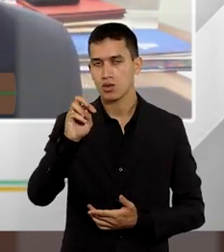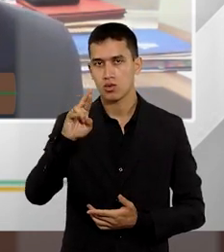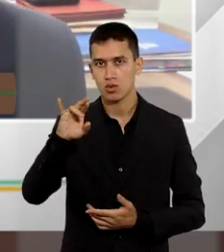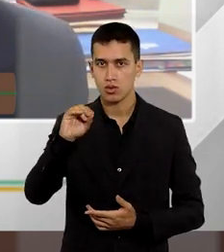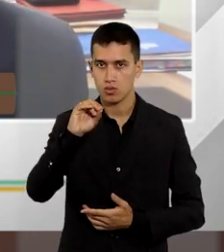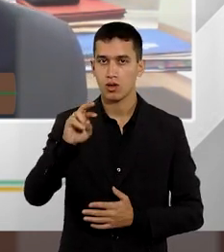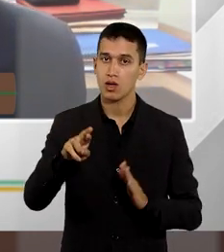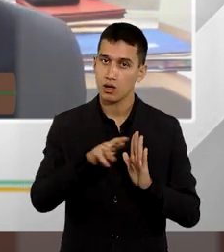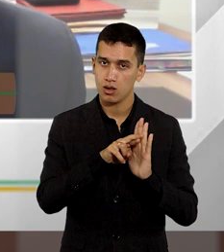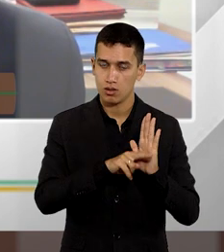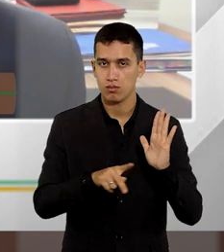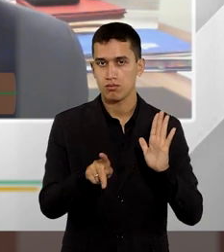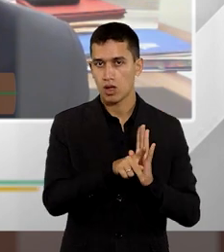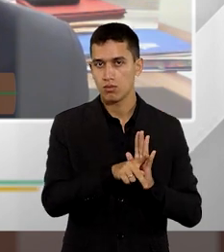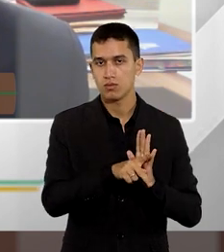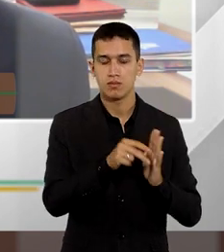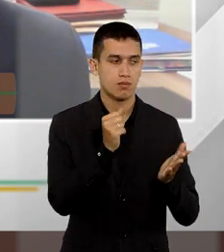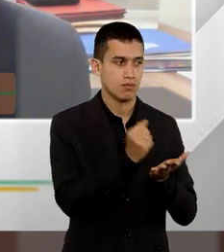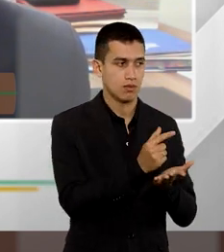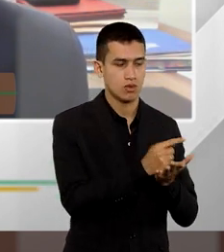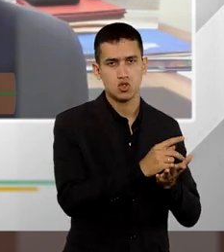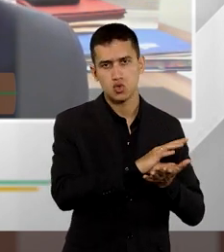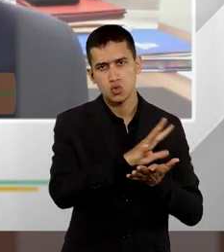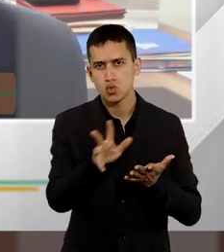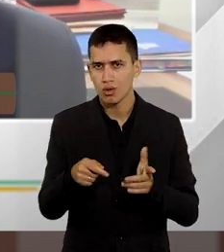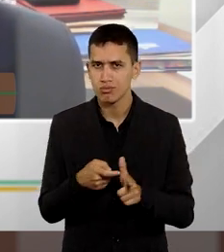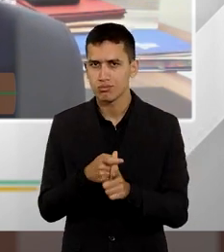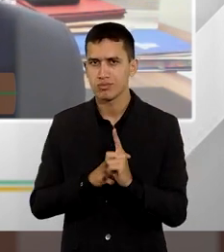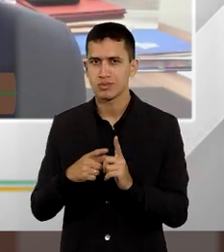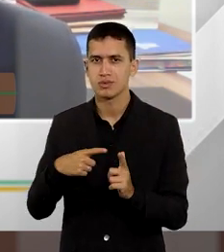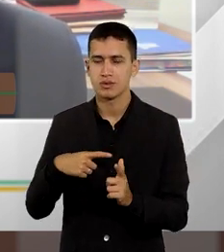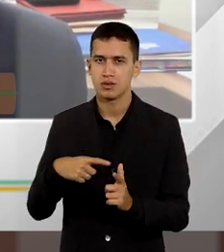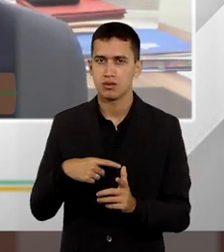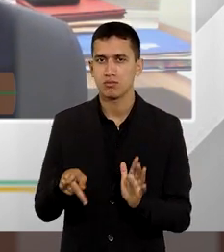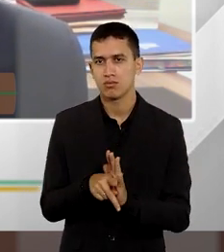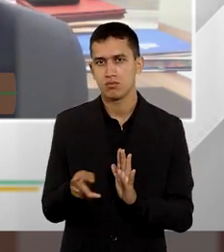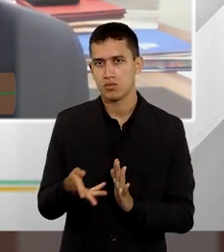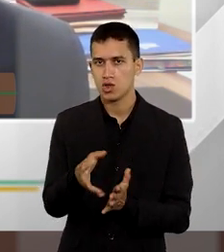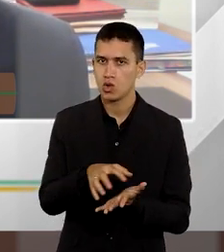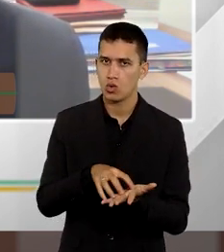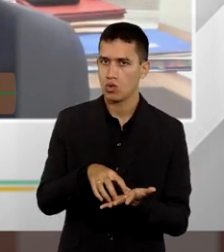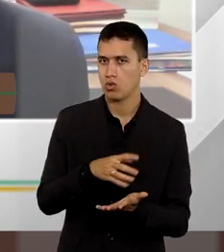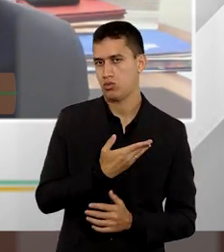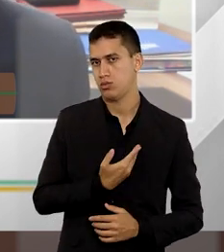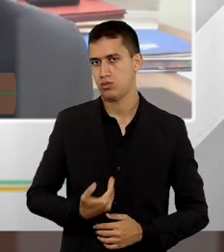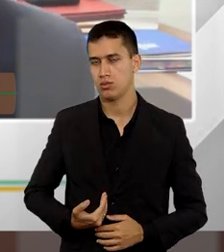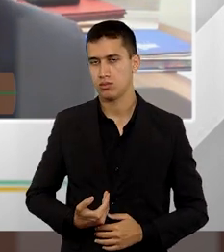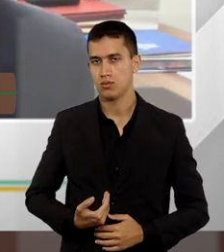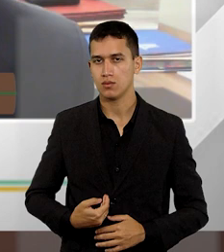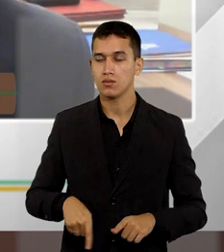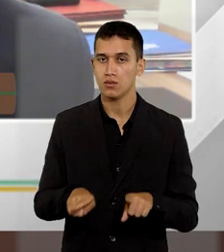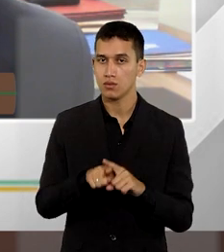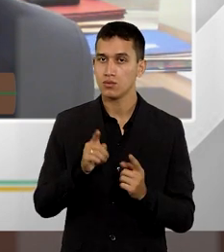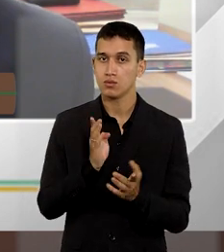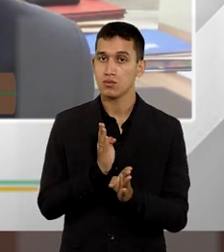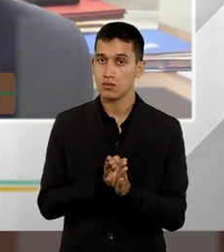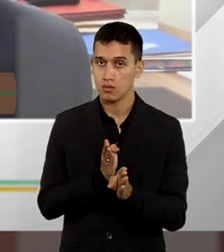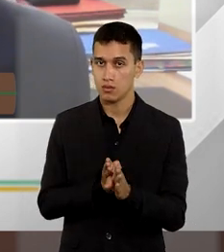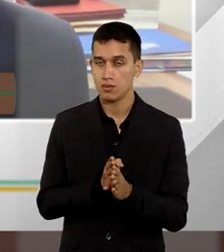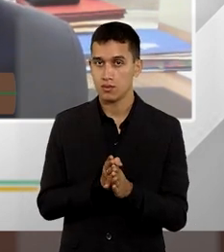própria do pagamento de todas as dívidas em relação aos entes públicos, e seguindo,